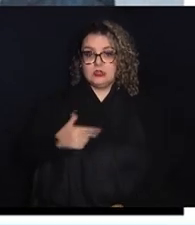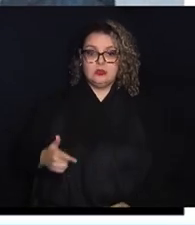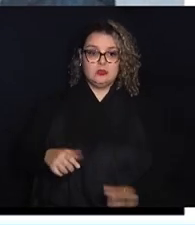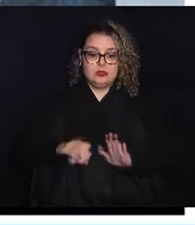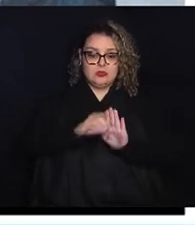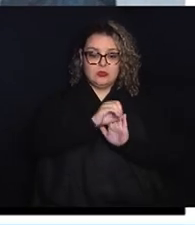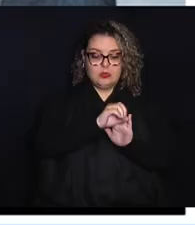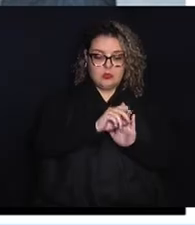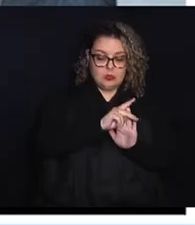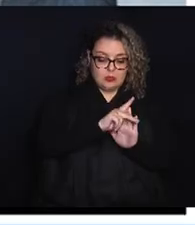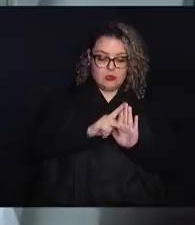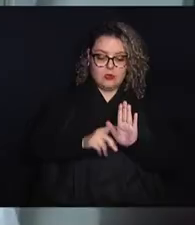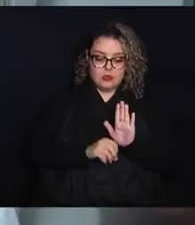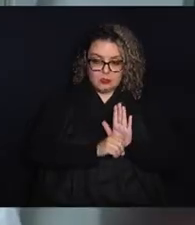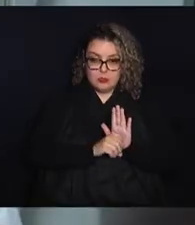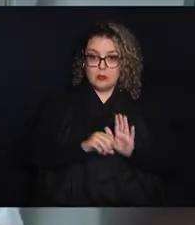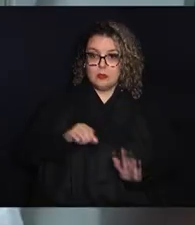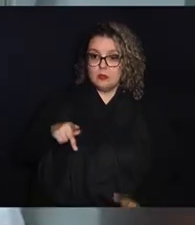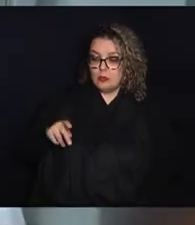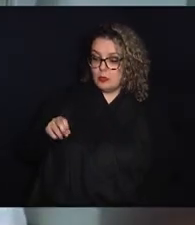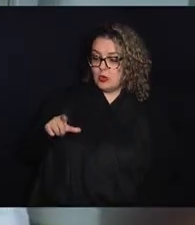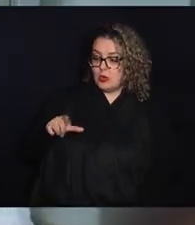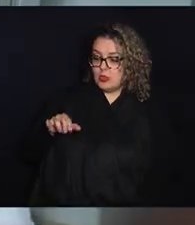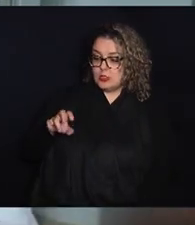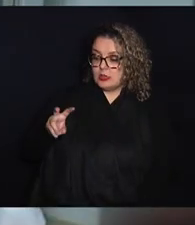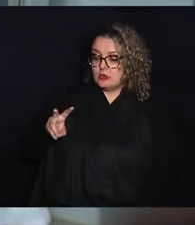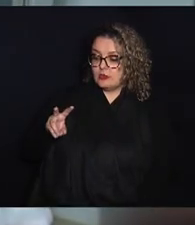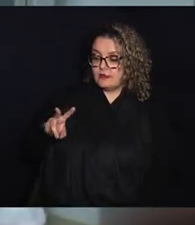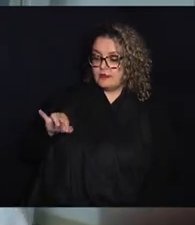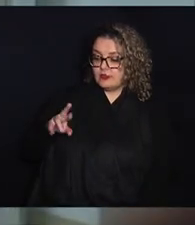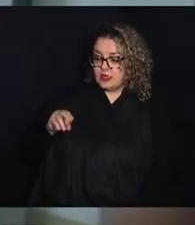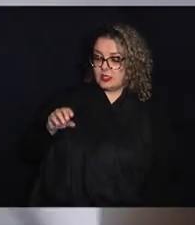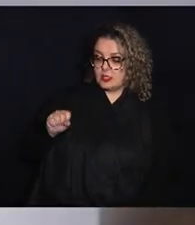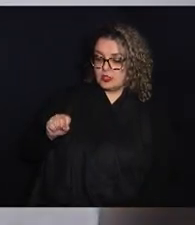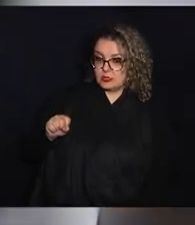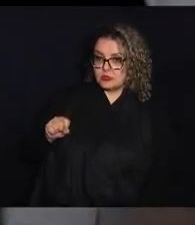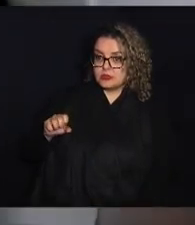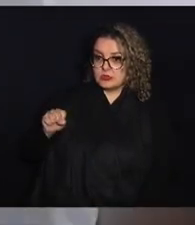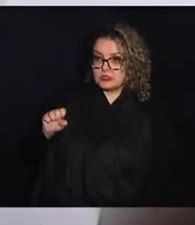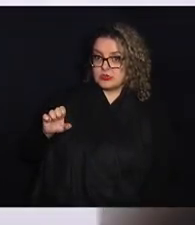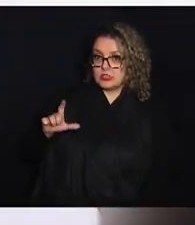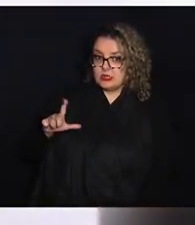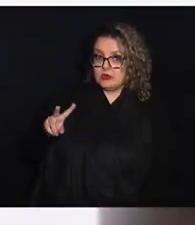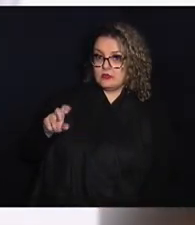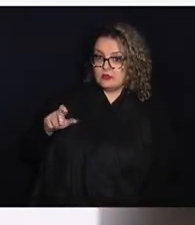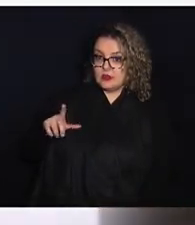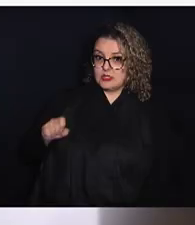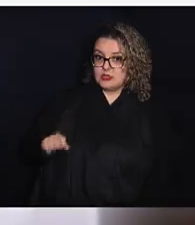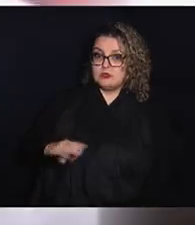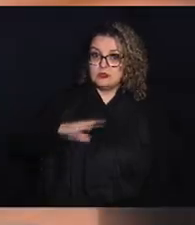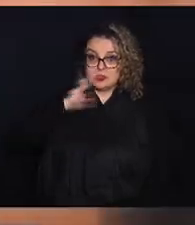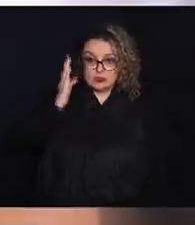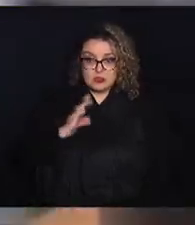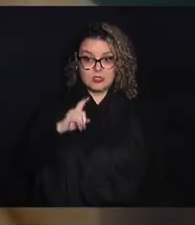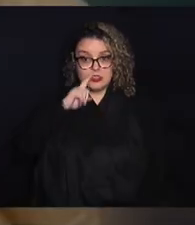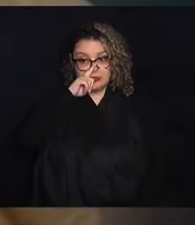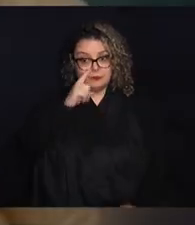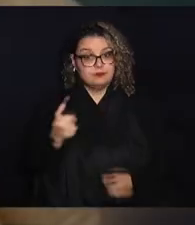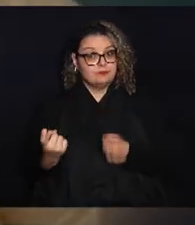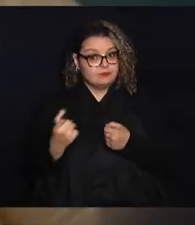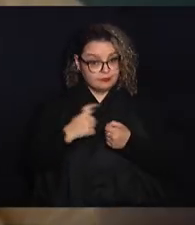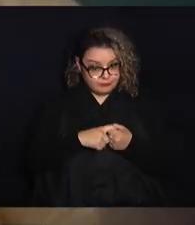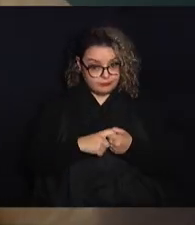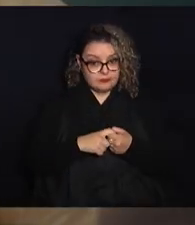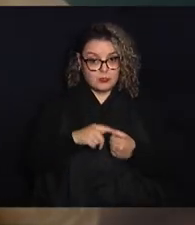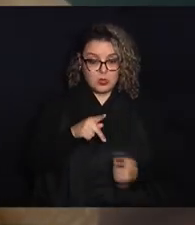poliovírus selvagem. Mas no ano passado o país foi classificado como de alto risco para a reintrodução do